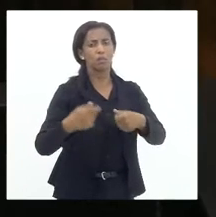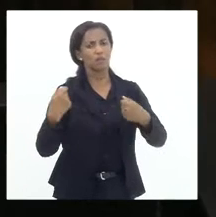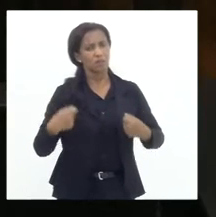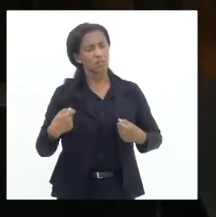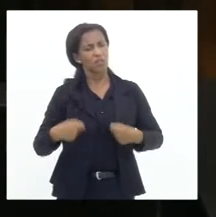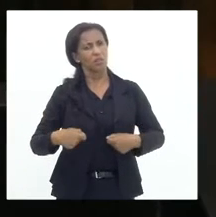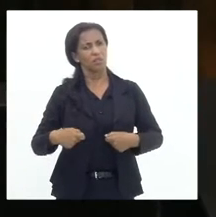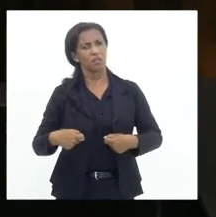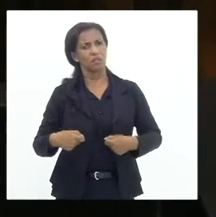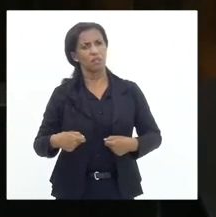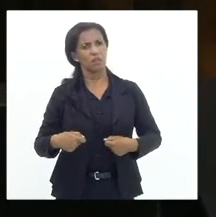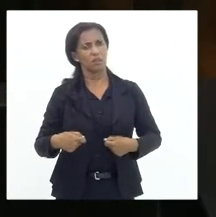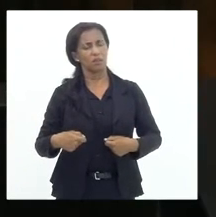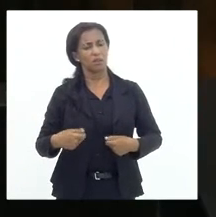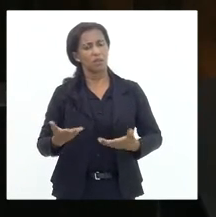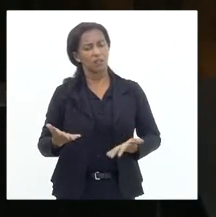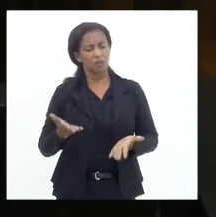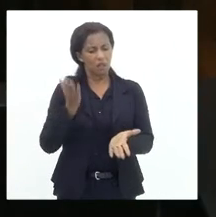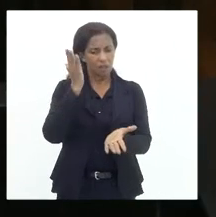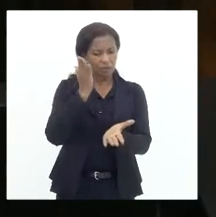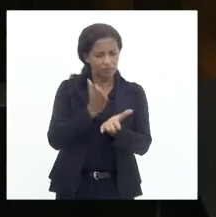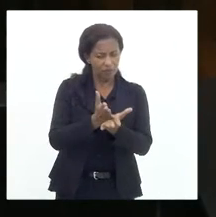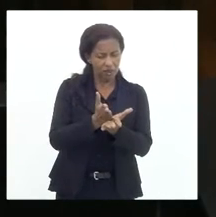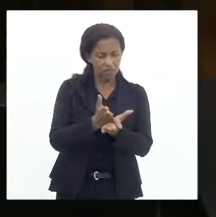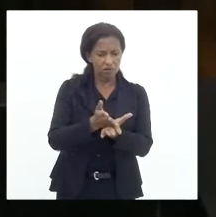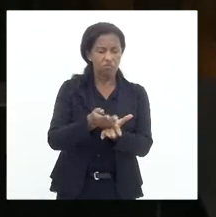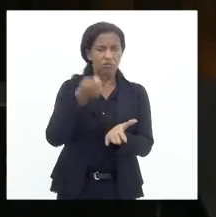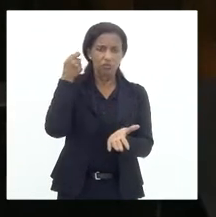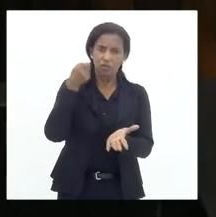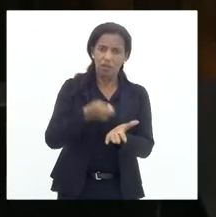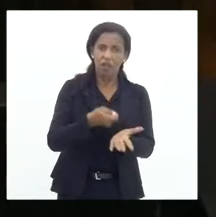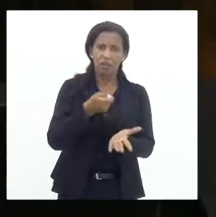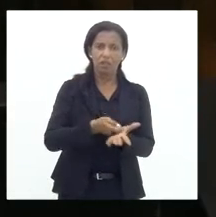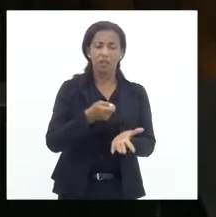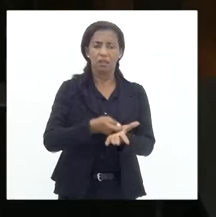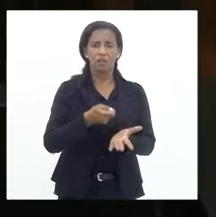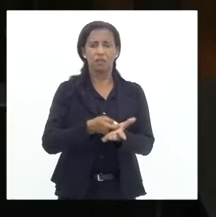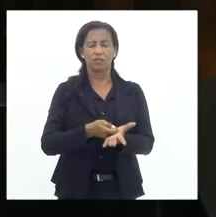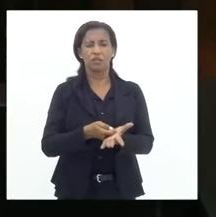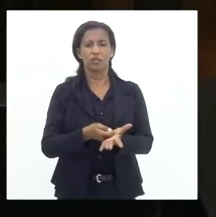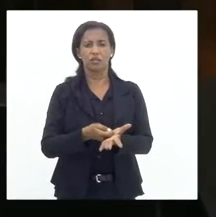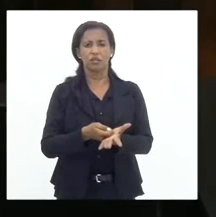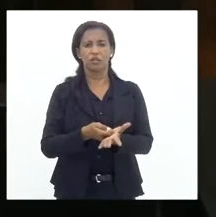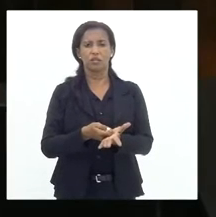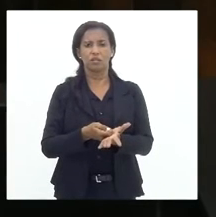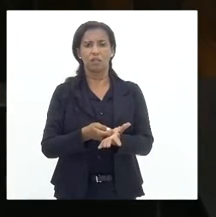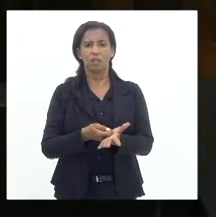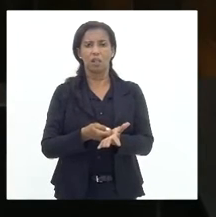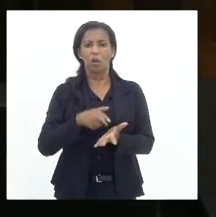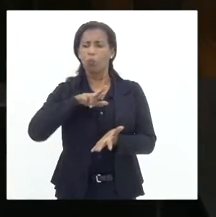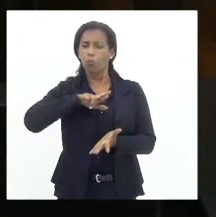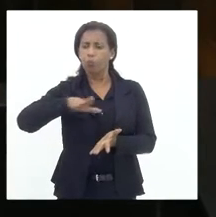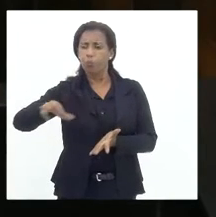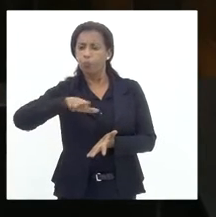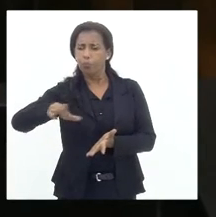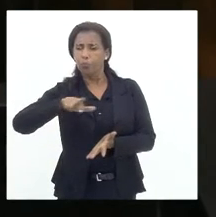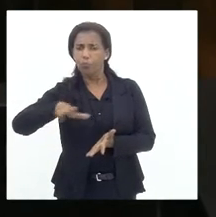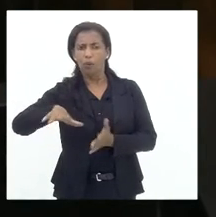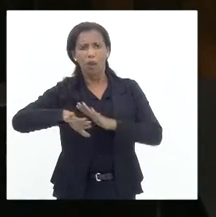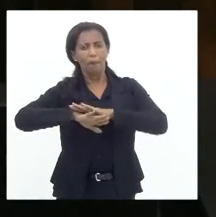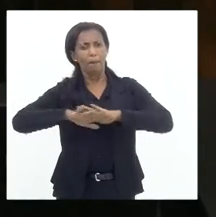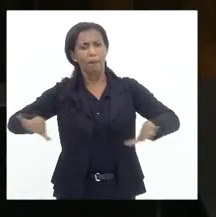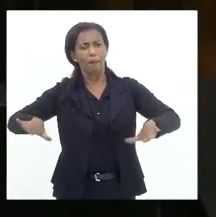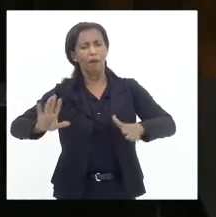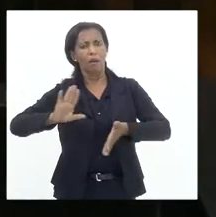dada a fim de garantir, perdão, a fim de garantir de que não haja mais o